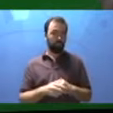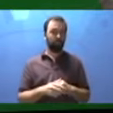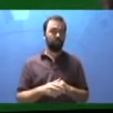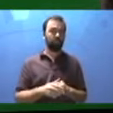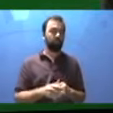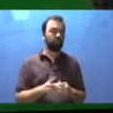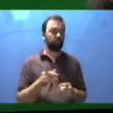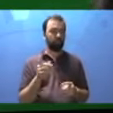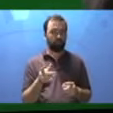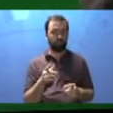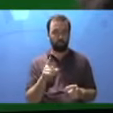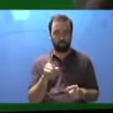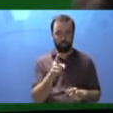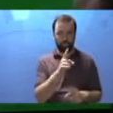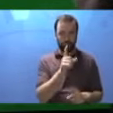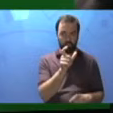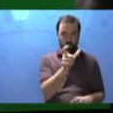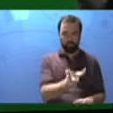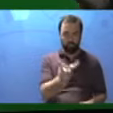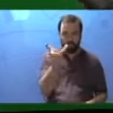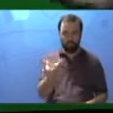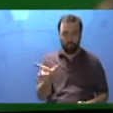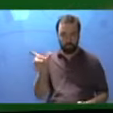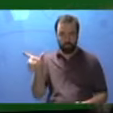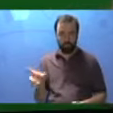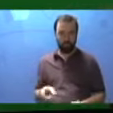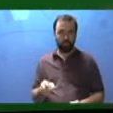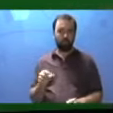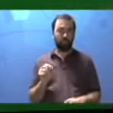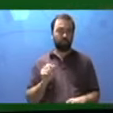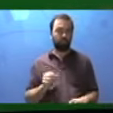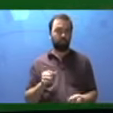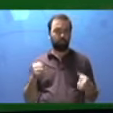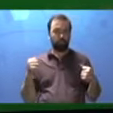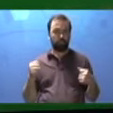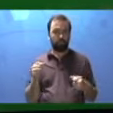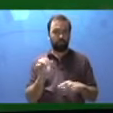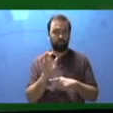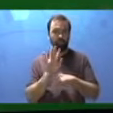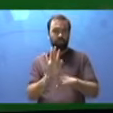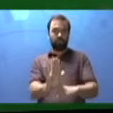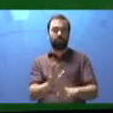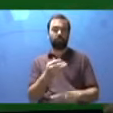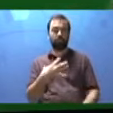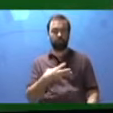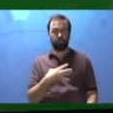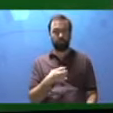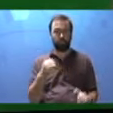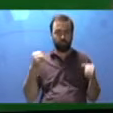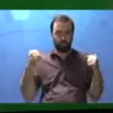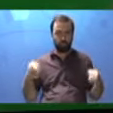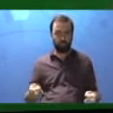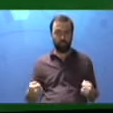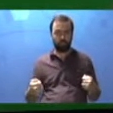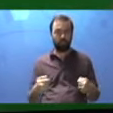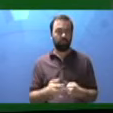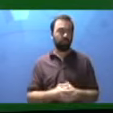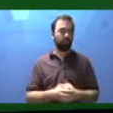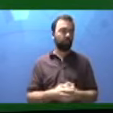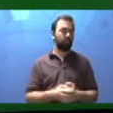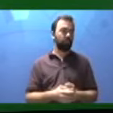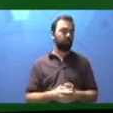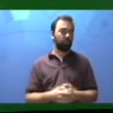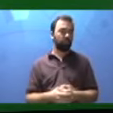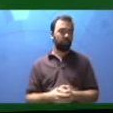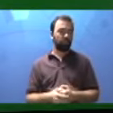atitude de cada pessoa pode determinar as condições dos espaços coletivos. Tá vendo aquilo que eu falei lá? Que